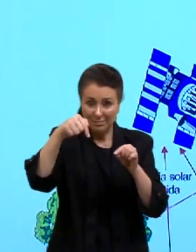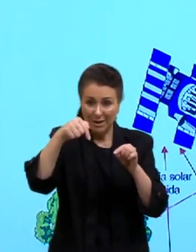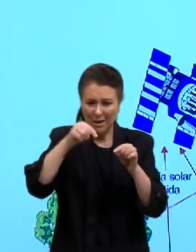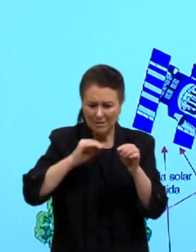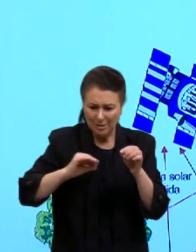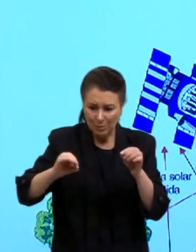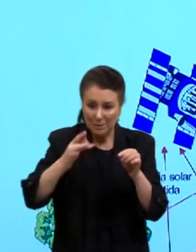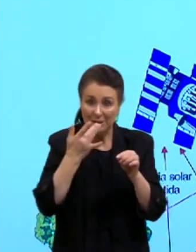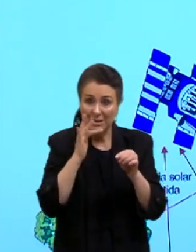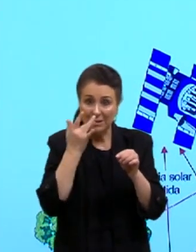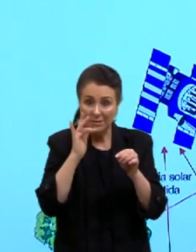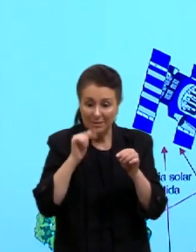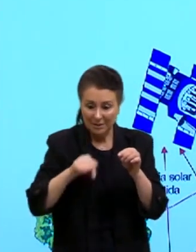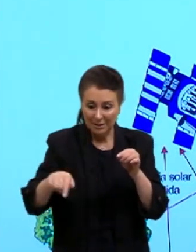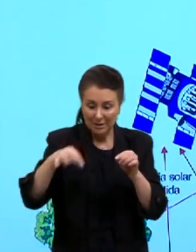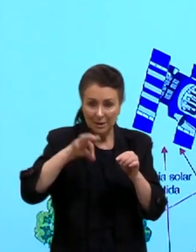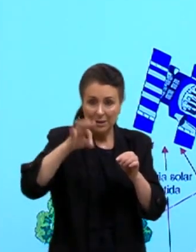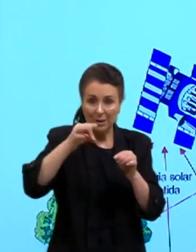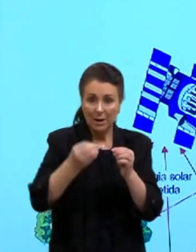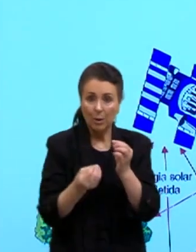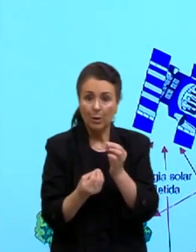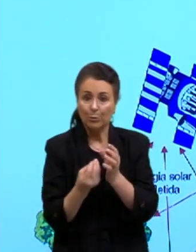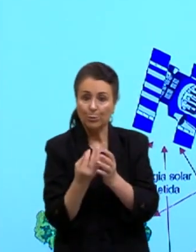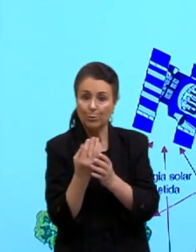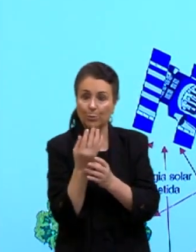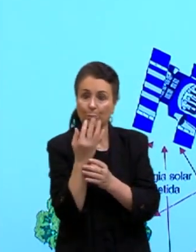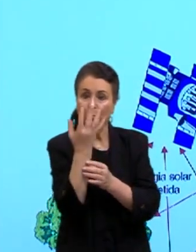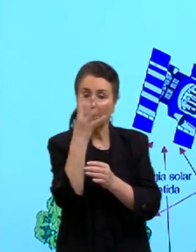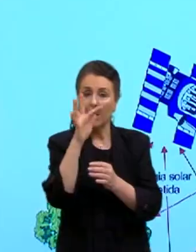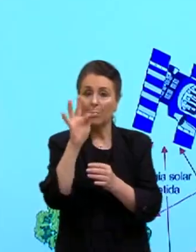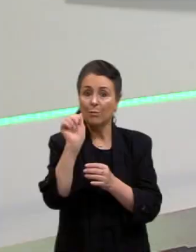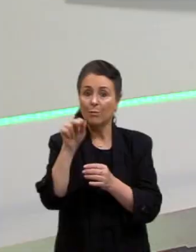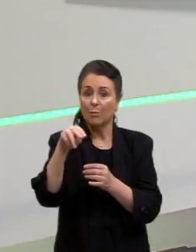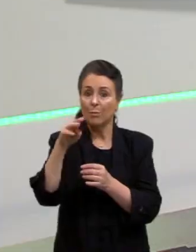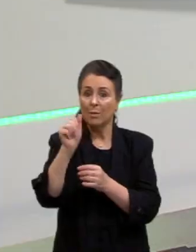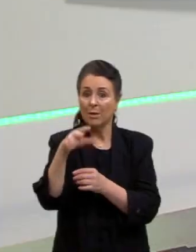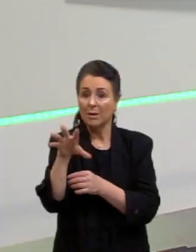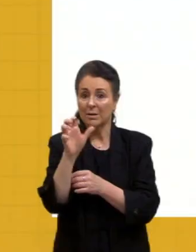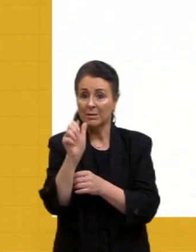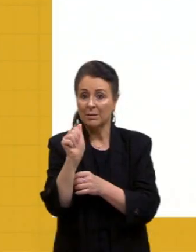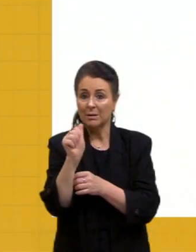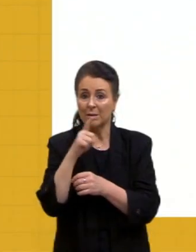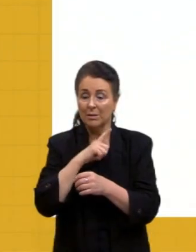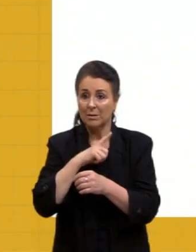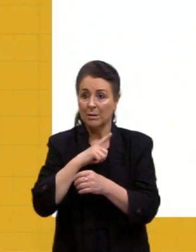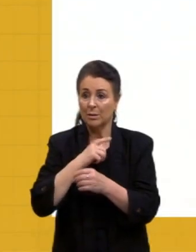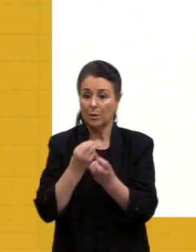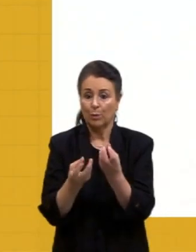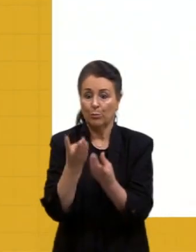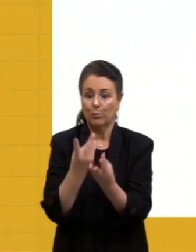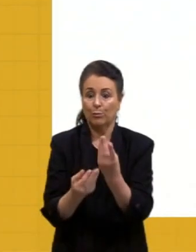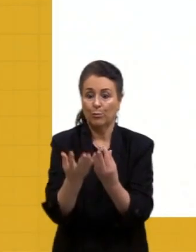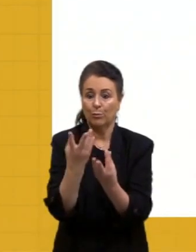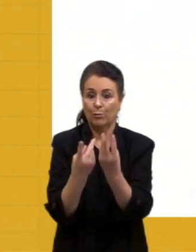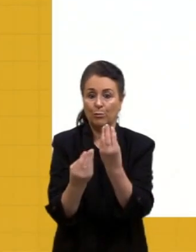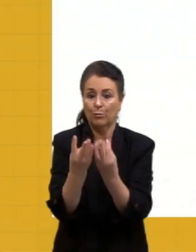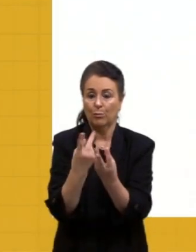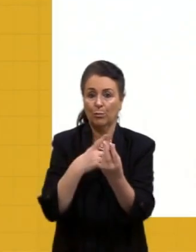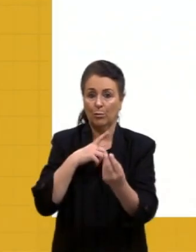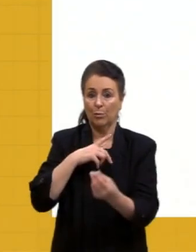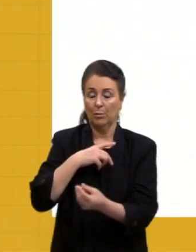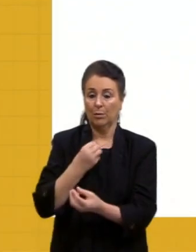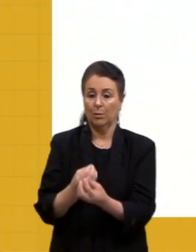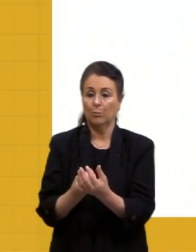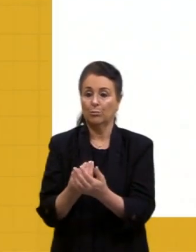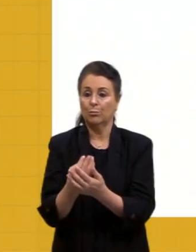manchas brancas, vamos dizer assim, são fumaça, tá, pessoal? Então, o que que mostra aqui? Nós temos fogo, nós temos fumaça, aquela coisa toda,